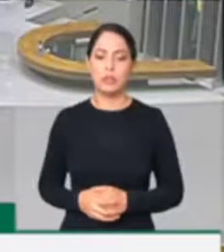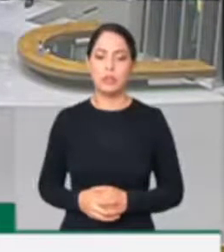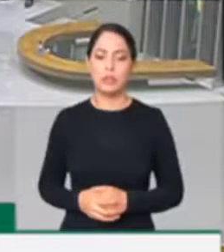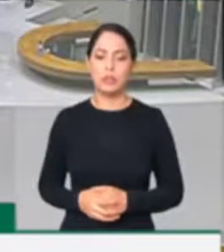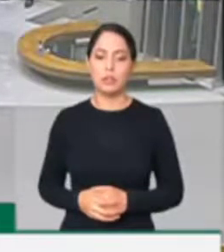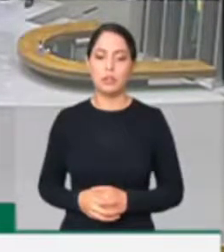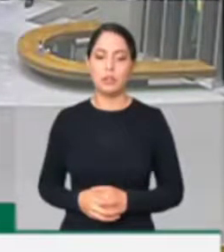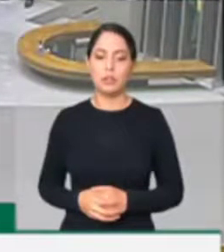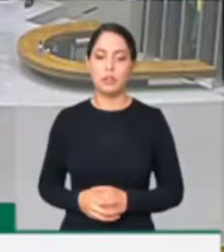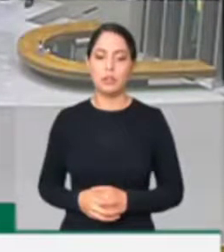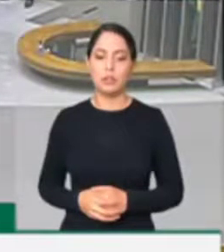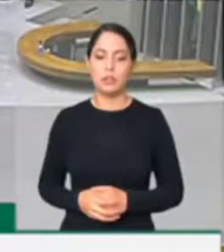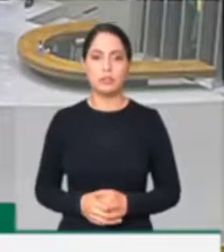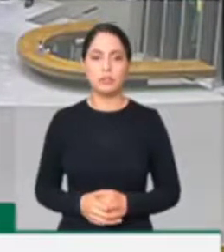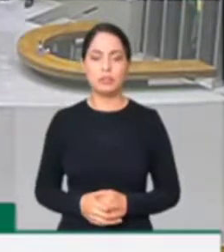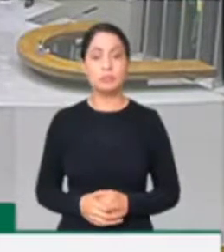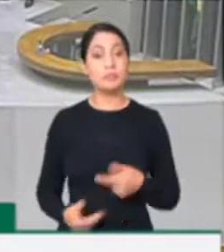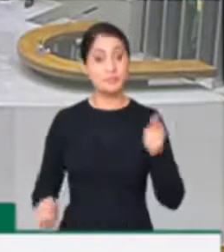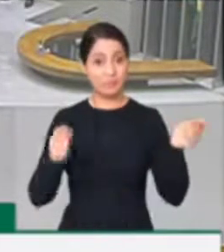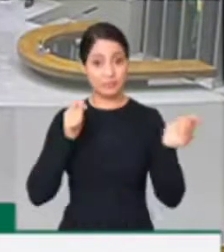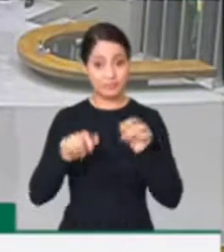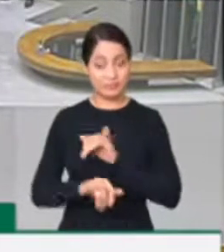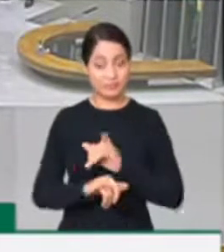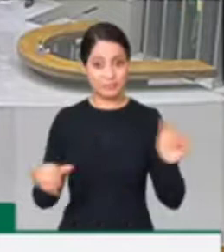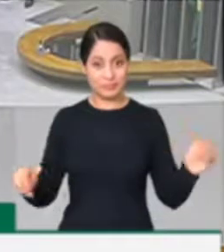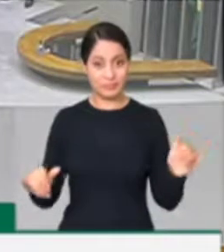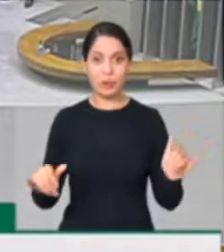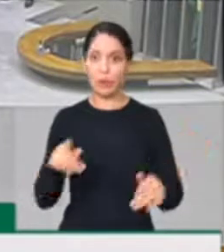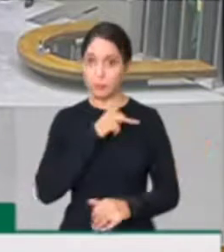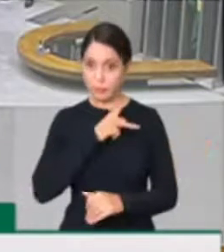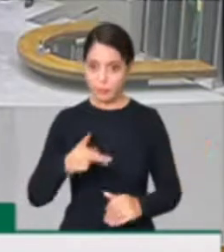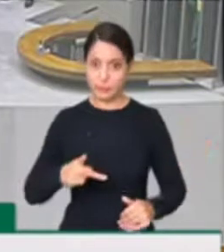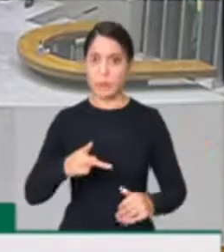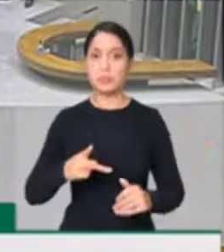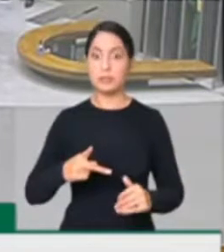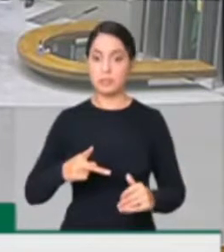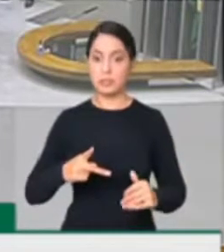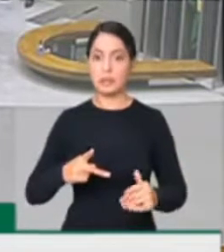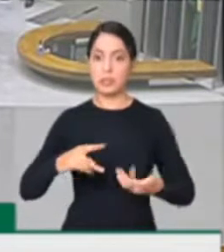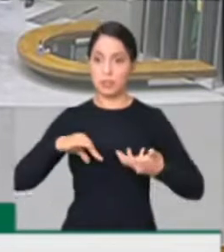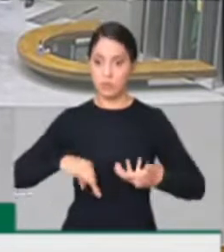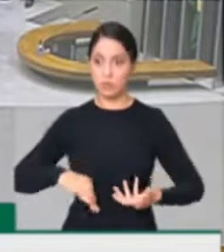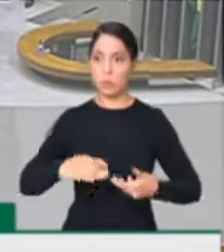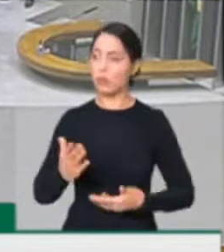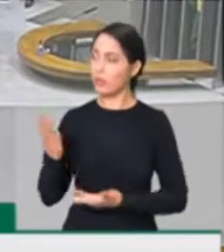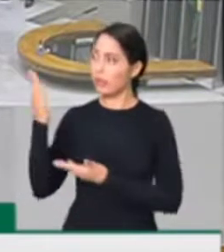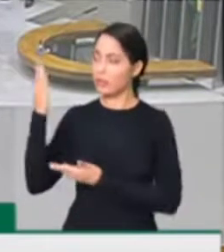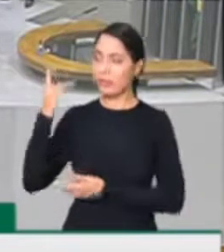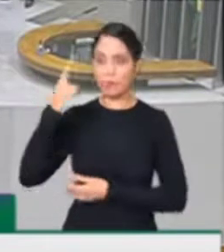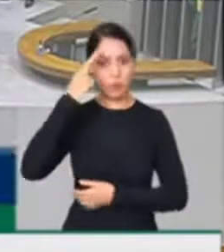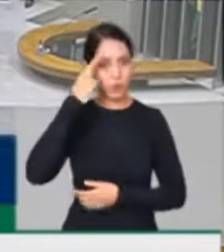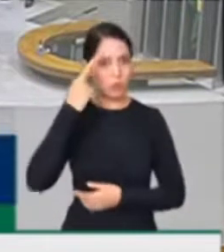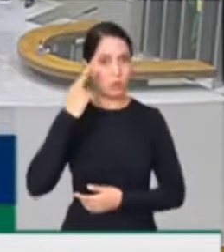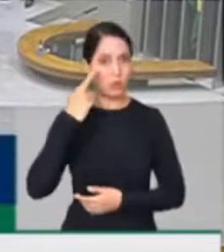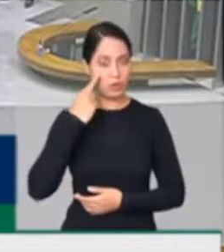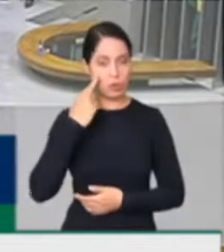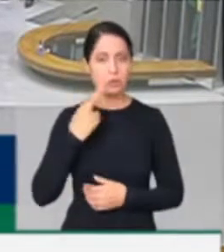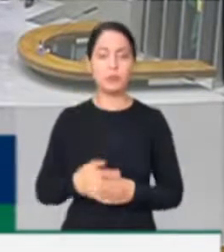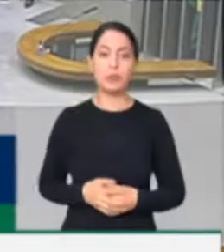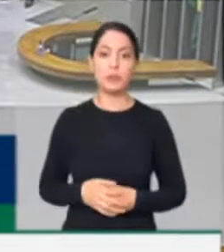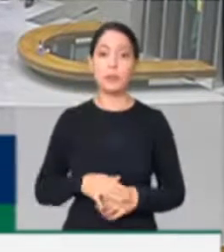Bom, como informou o presidente do Congresso Nacional, senador Rodrigo Pacheco, senhores deputados e deputadas,